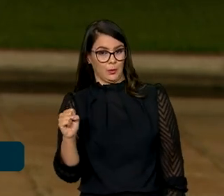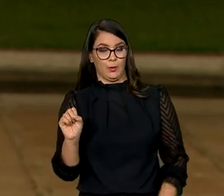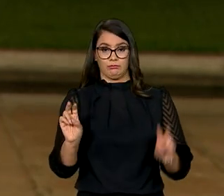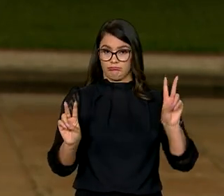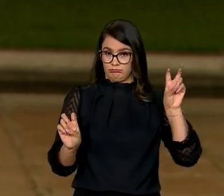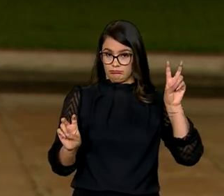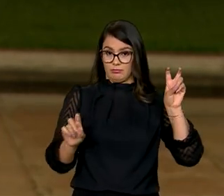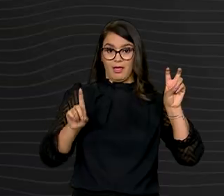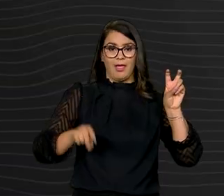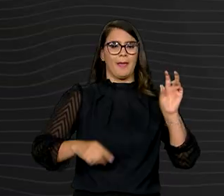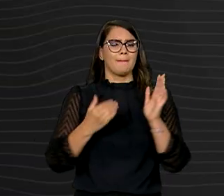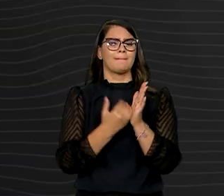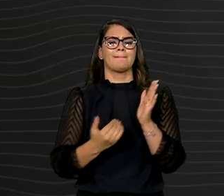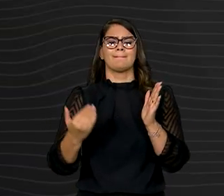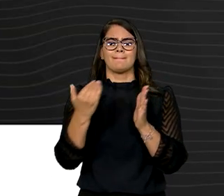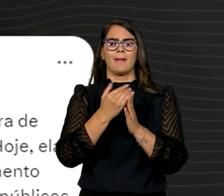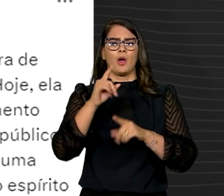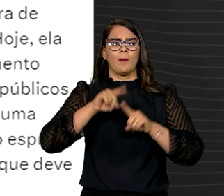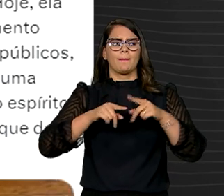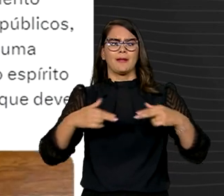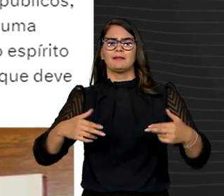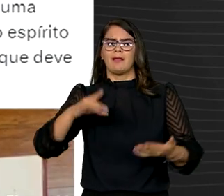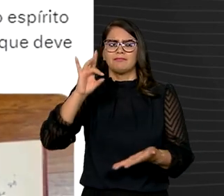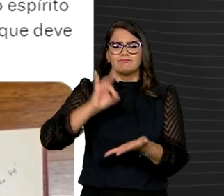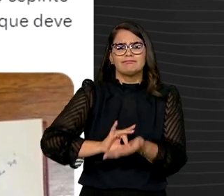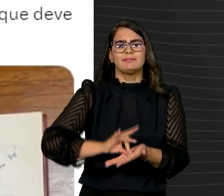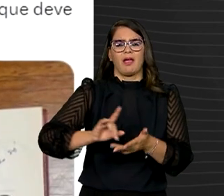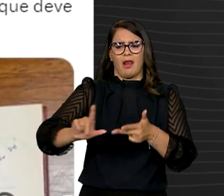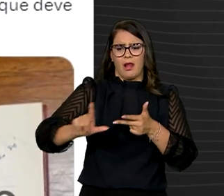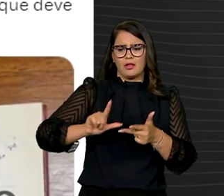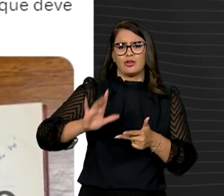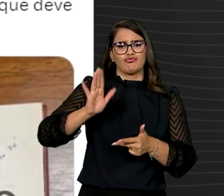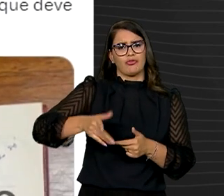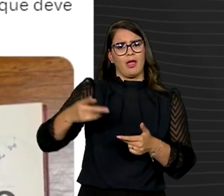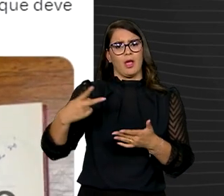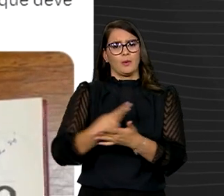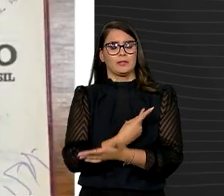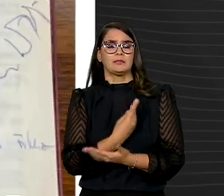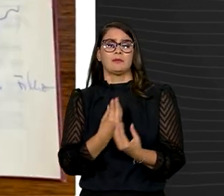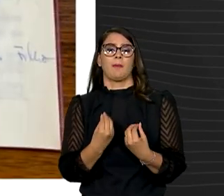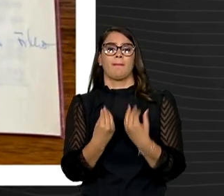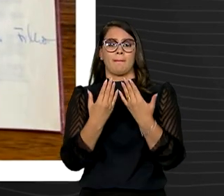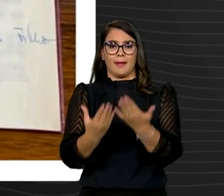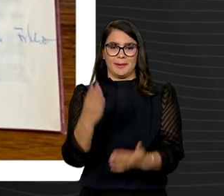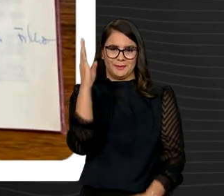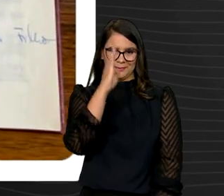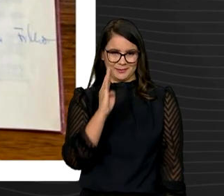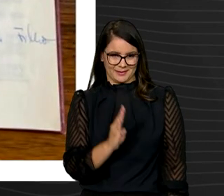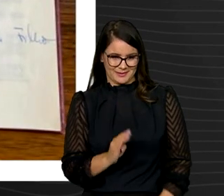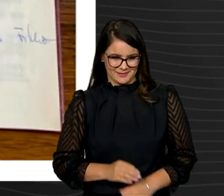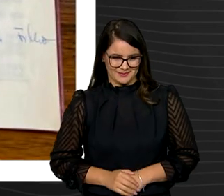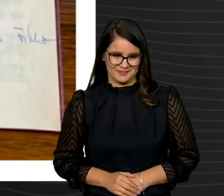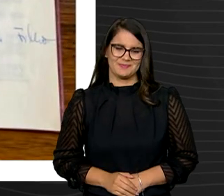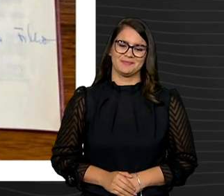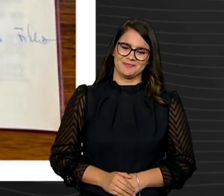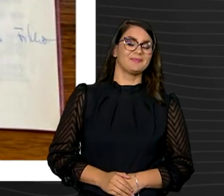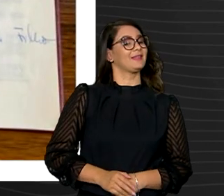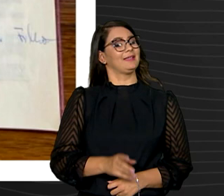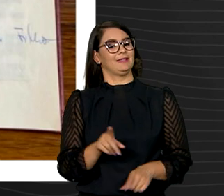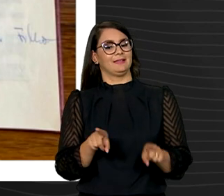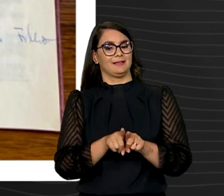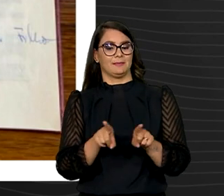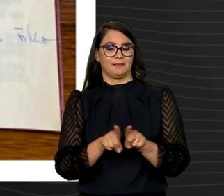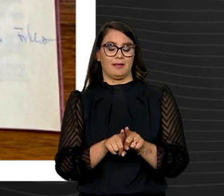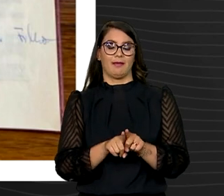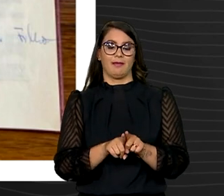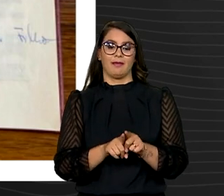aspas, é a maior obra legislativa já realizada em benefício da nação, fecha aspas. E Alckmin também